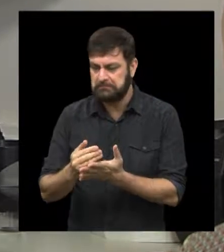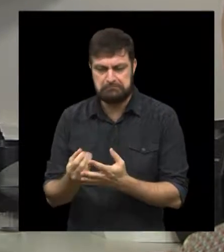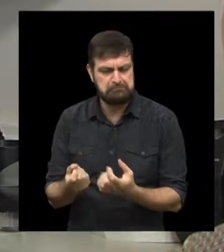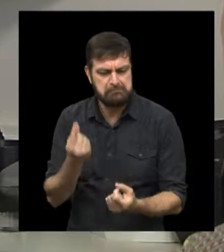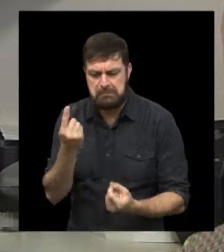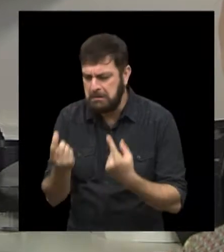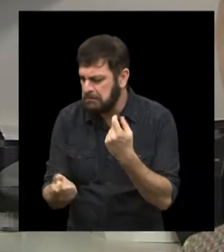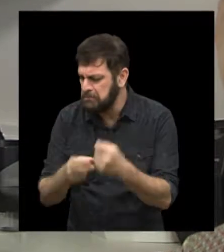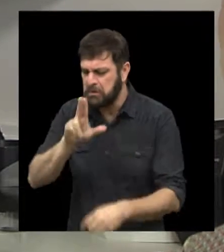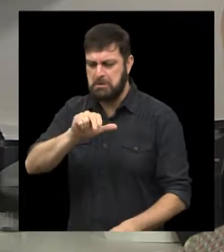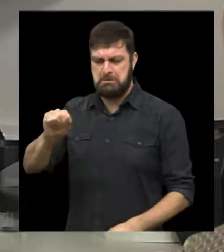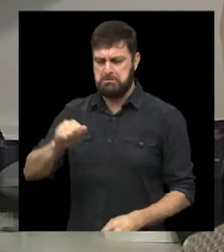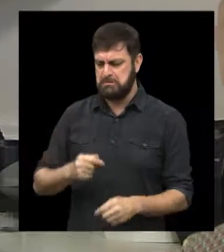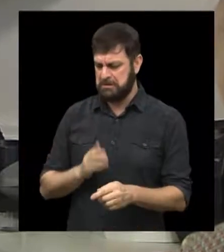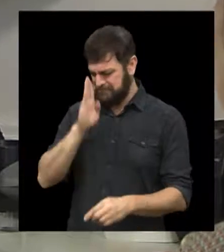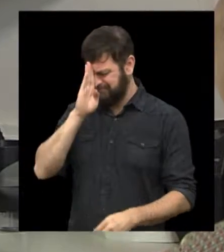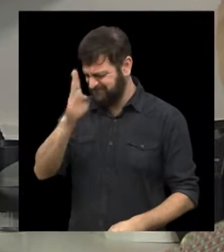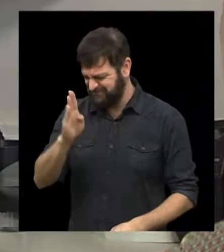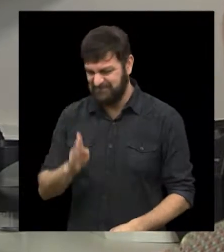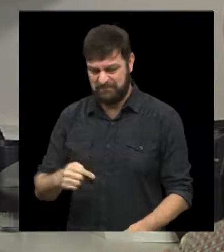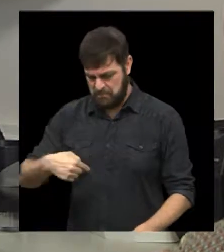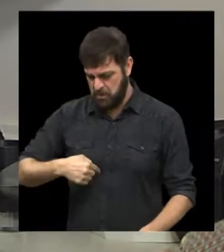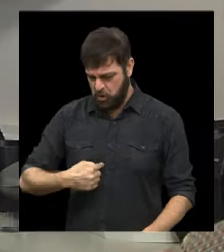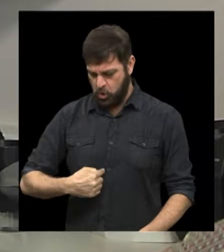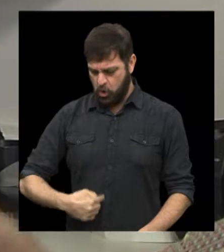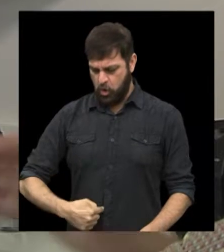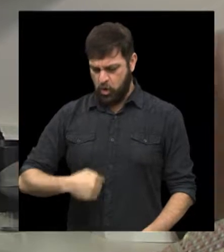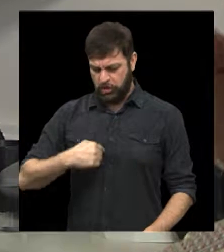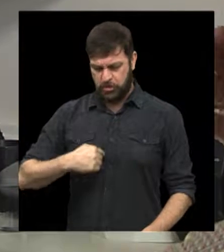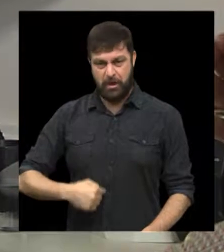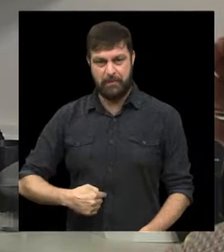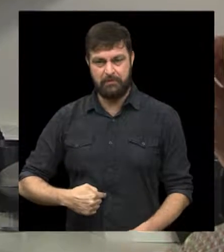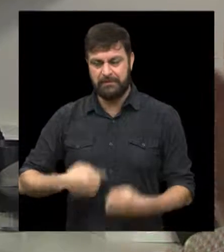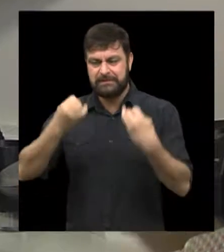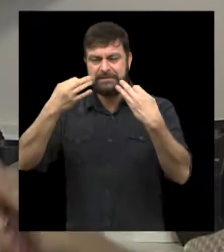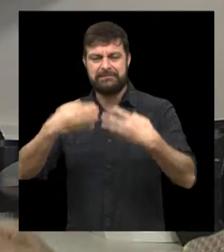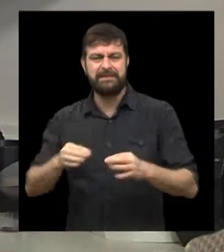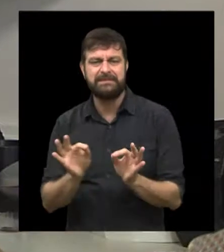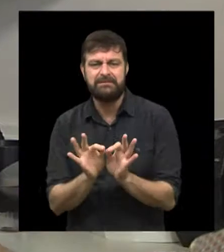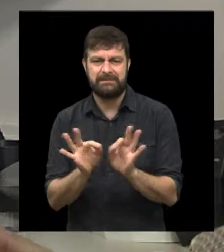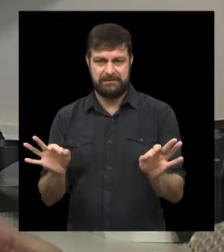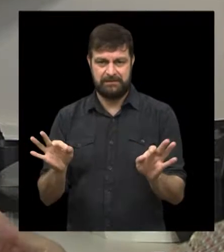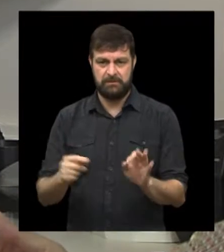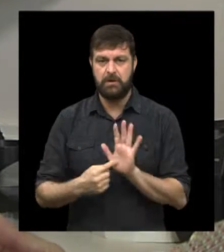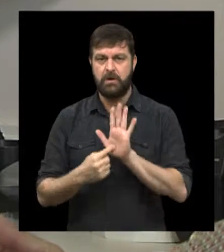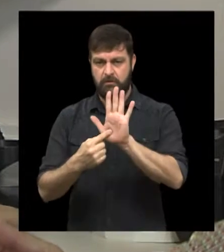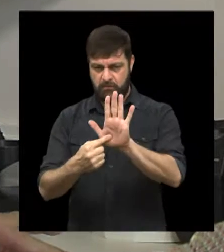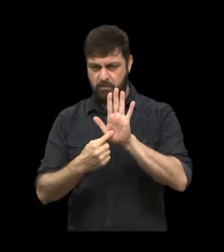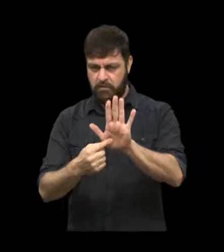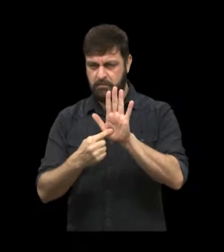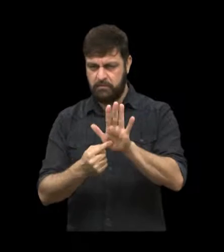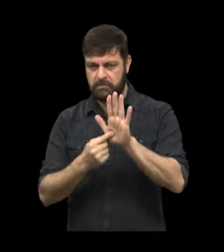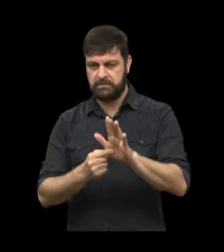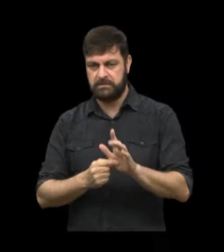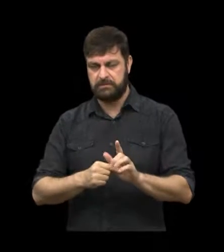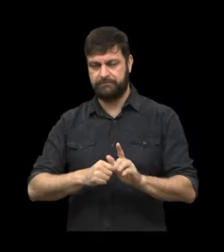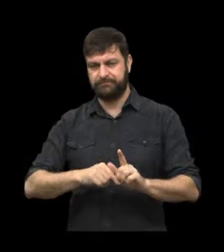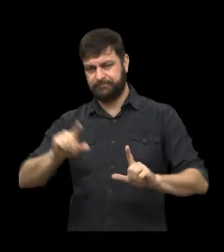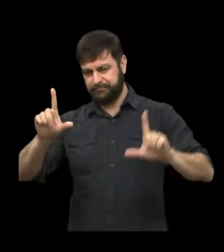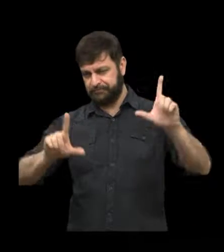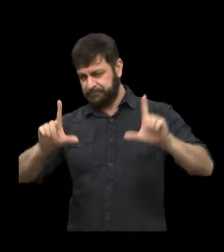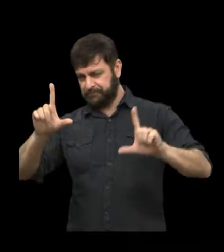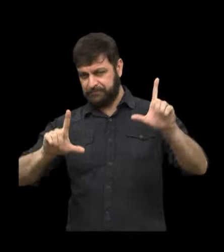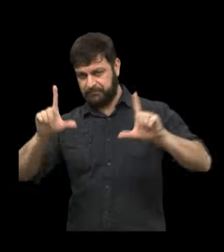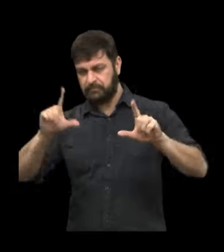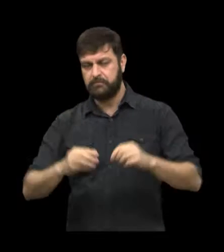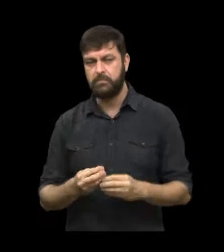nunca vi um único caso que viesse do estômago. Na verdade, a explicação é relativamente simples. Eu vou projetar aqui na tela do computador.